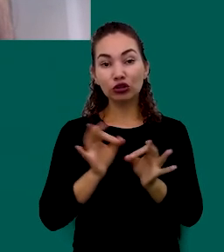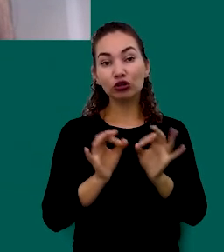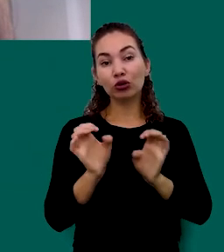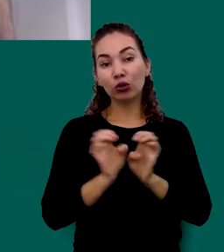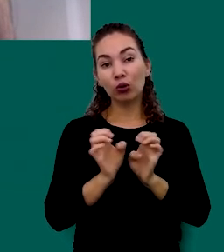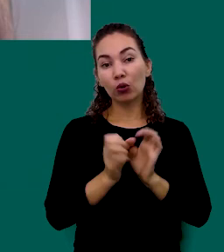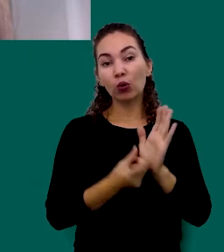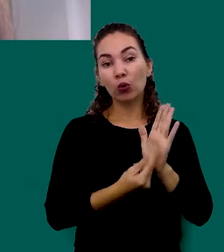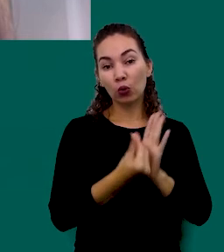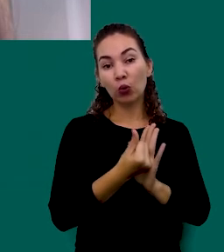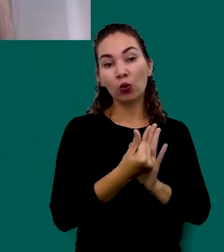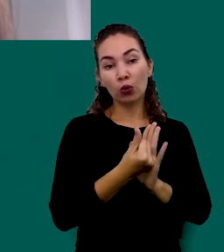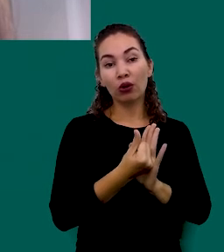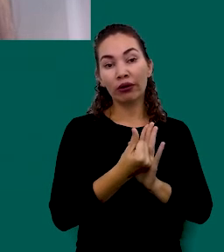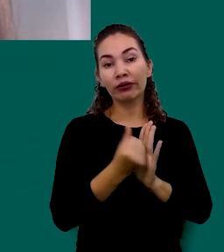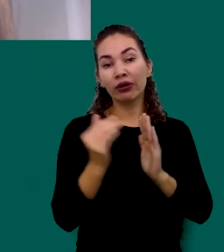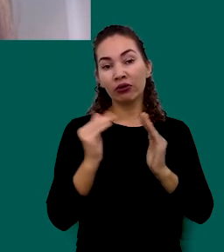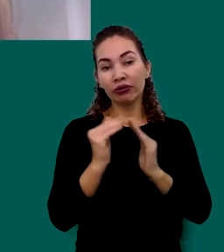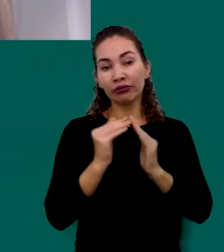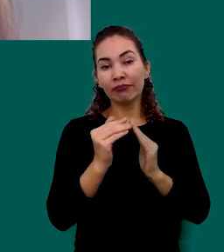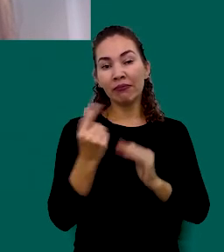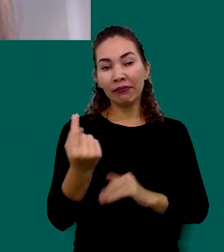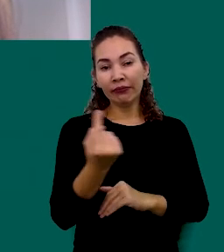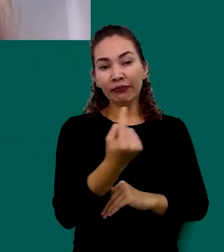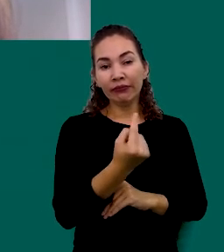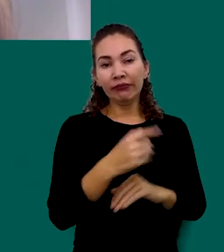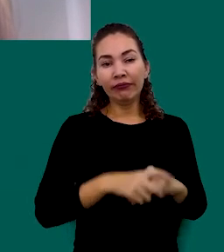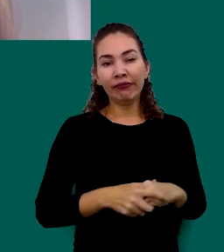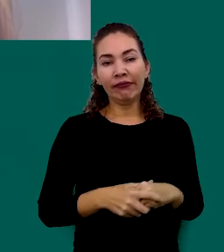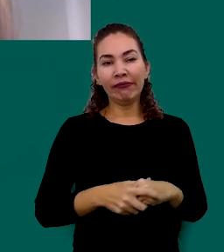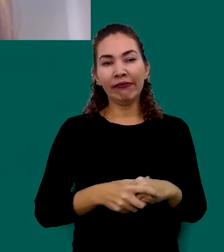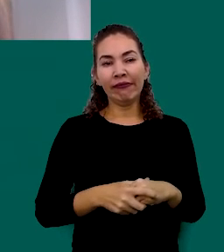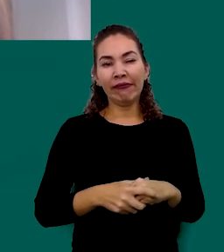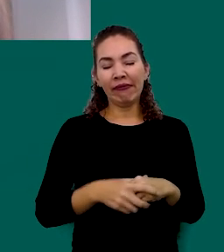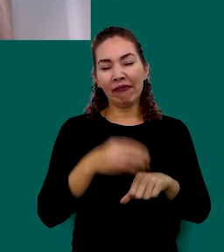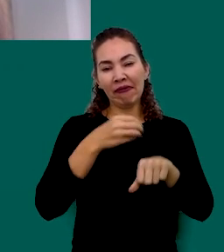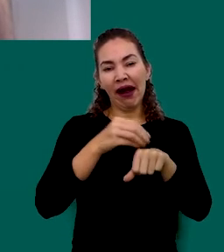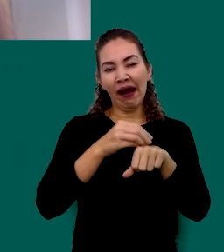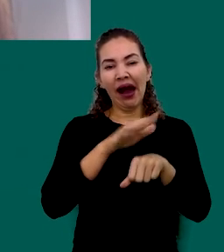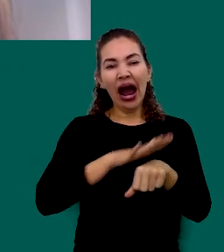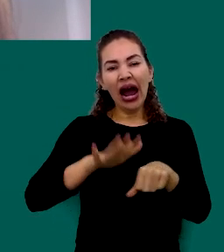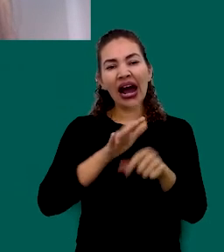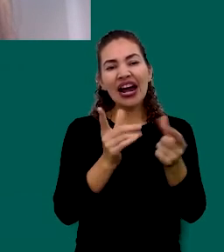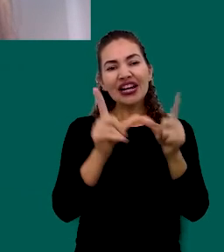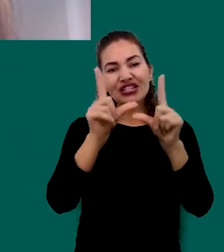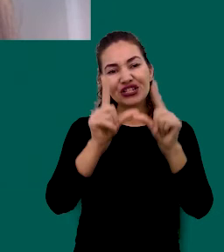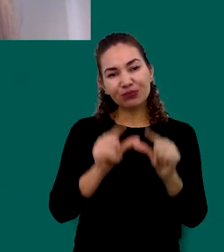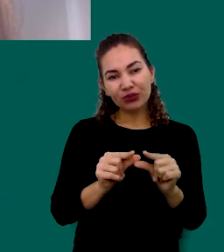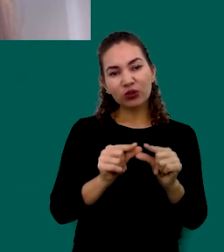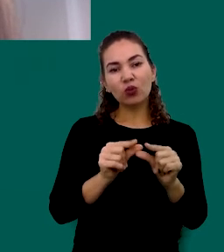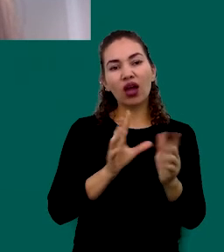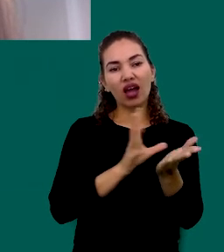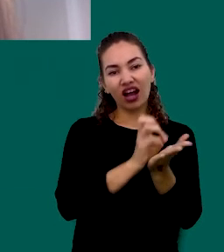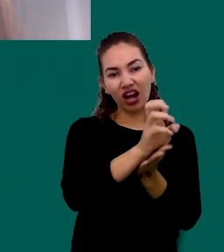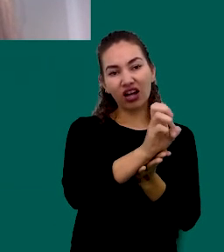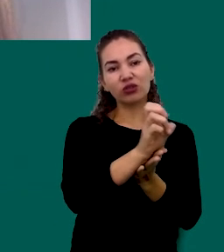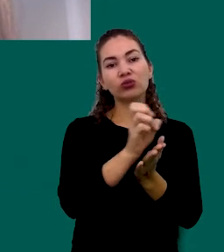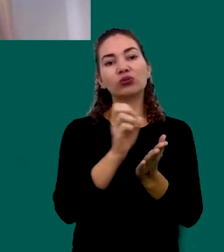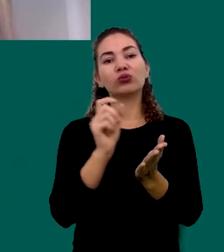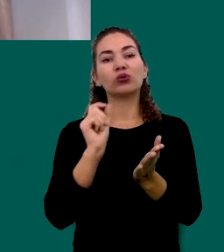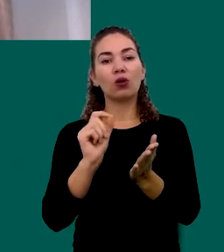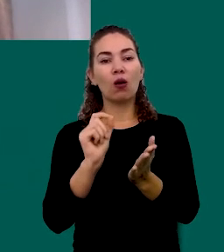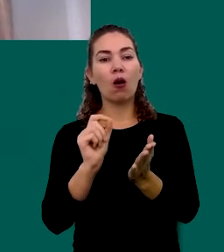O Orçamento Doméstico E Principalmente As Dicas Em Termos De Redução De Consumo De Possibilidades